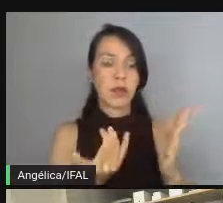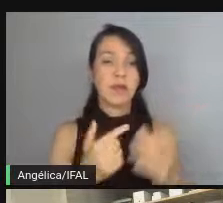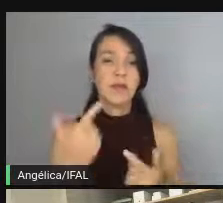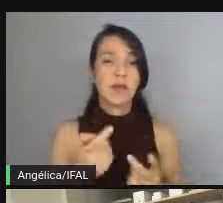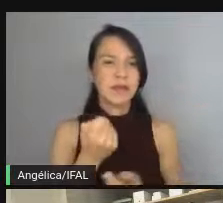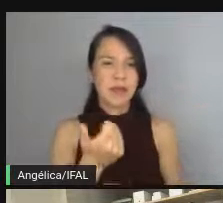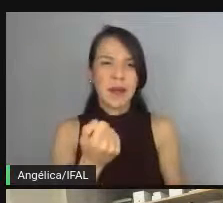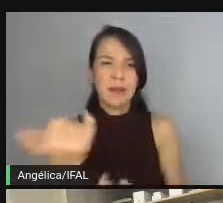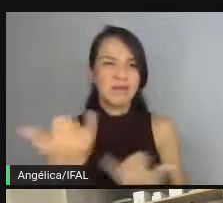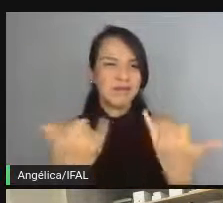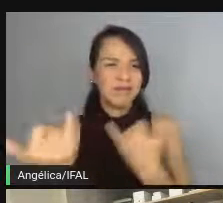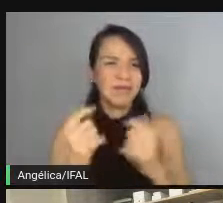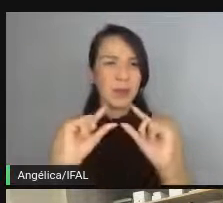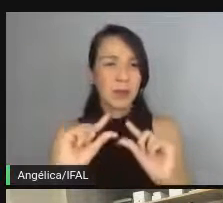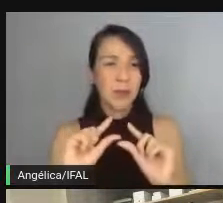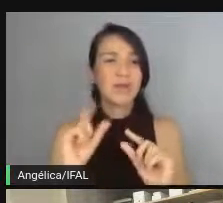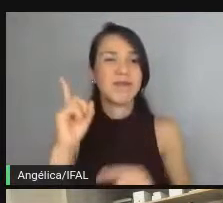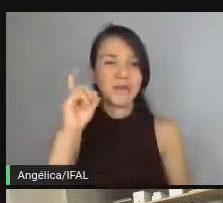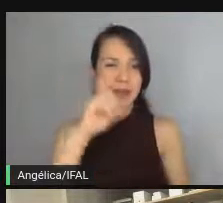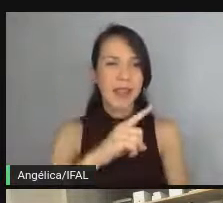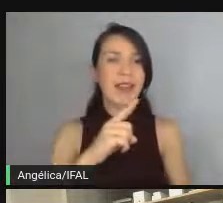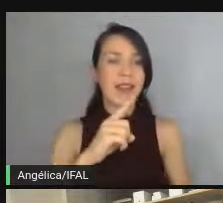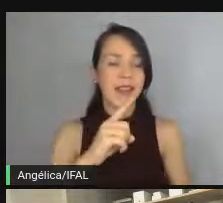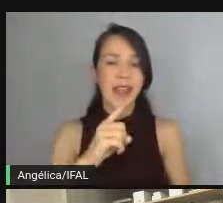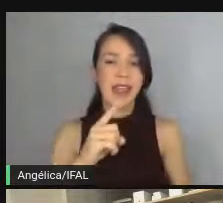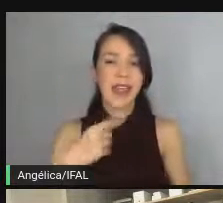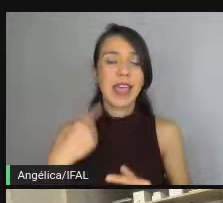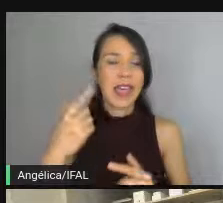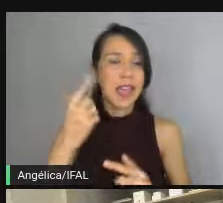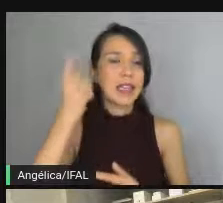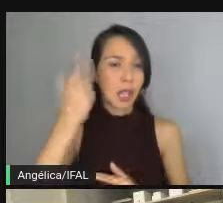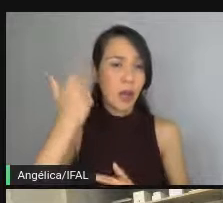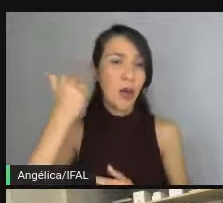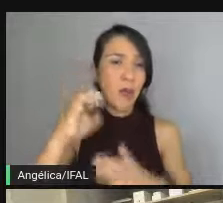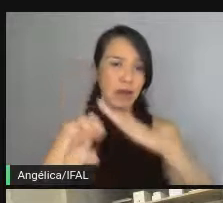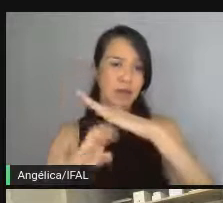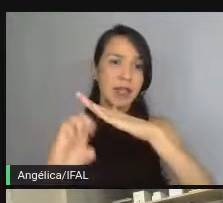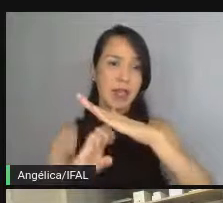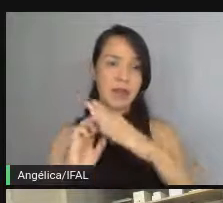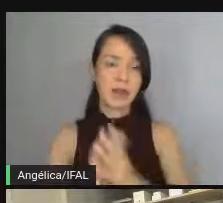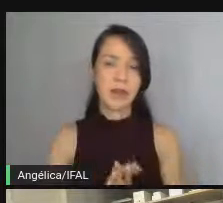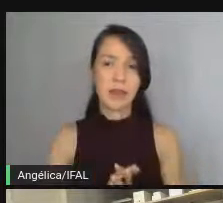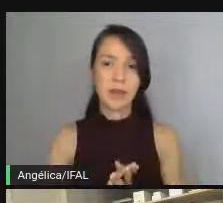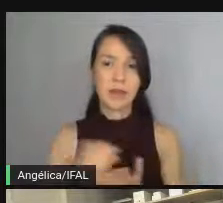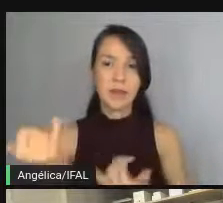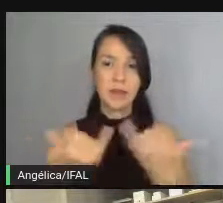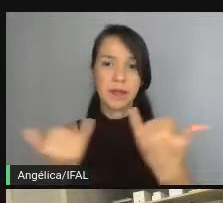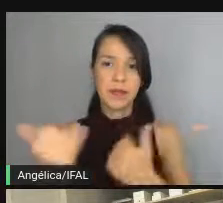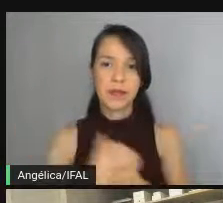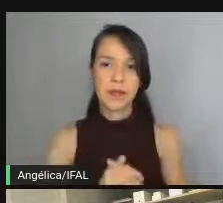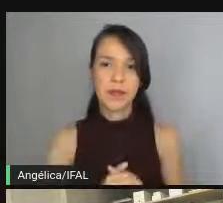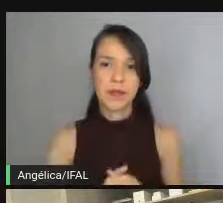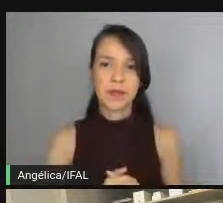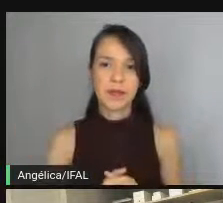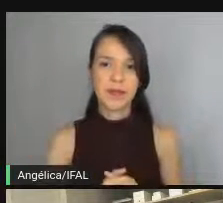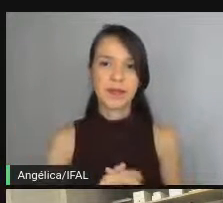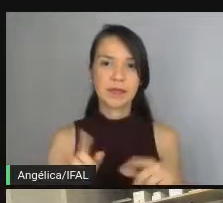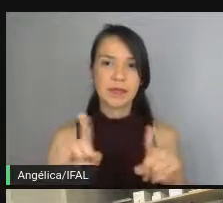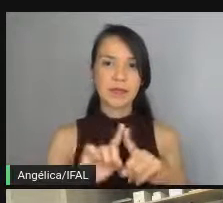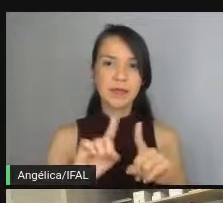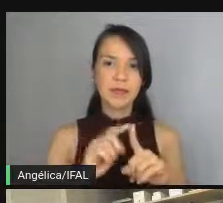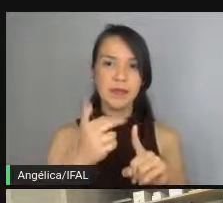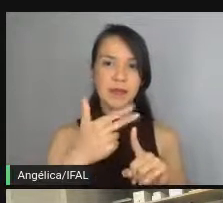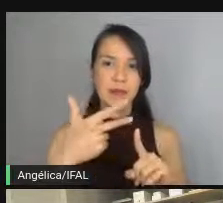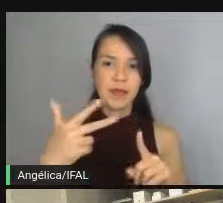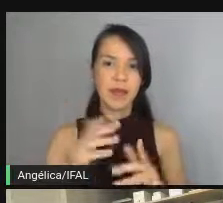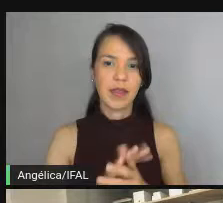pouca informação. Isso é muito comum nas empresas não passarem para a gente quando precisam fazer uma funcionalidade,